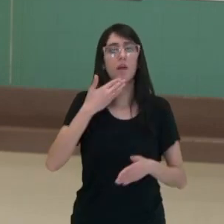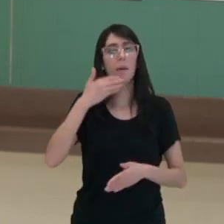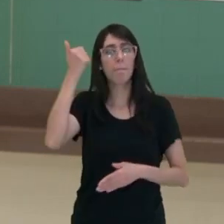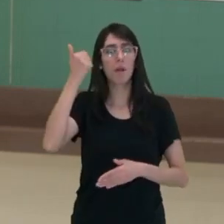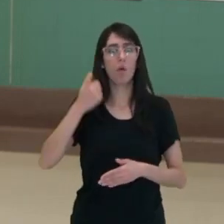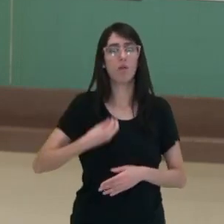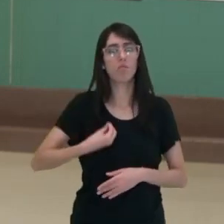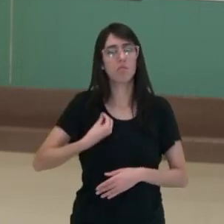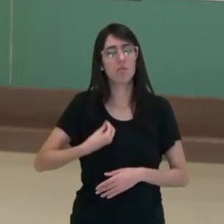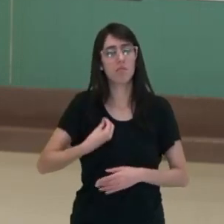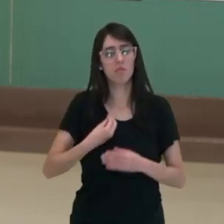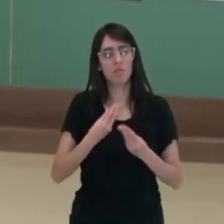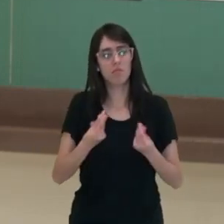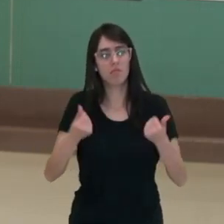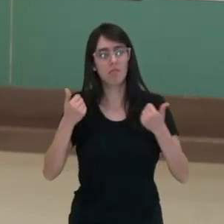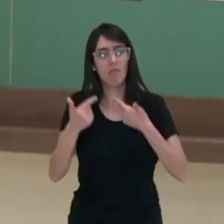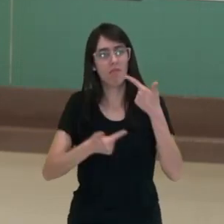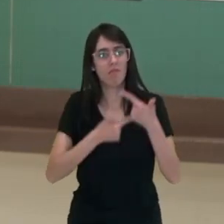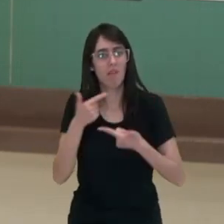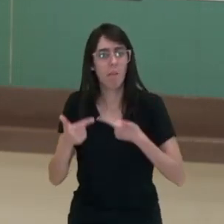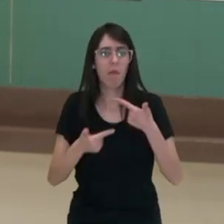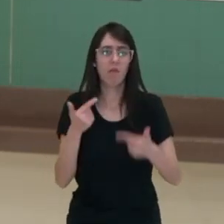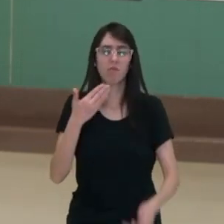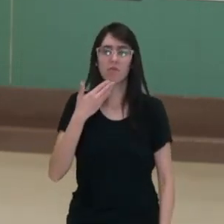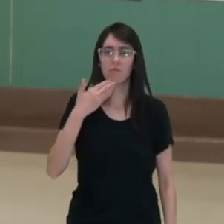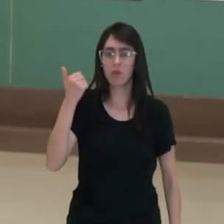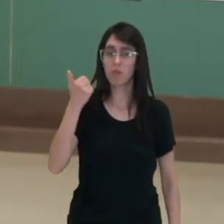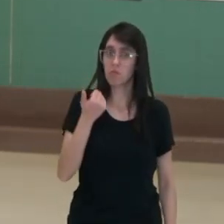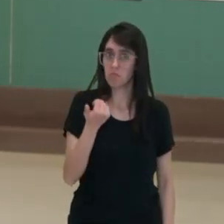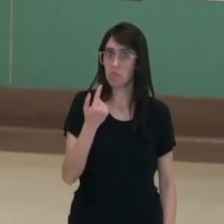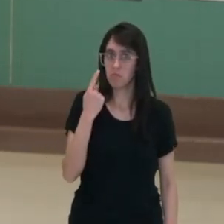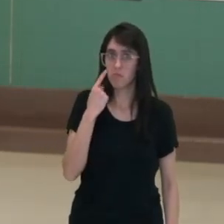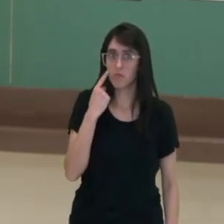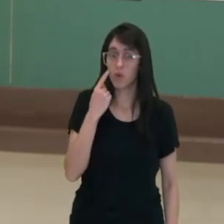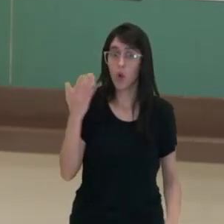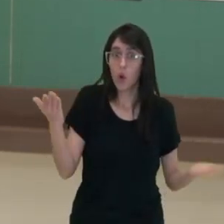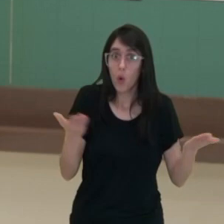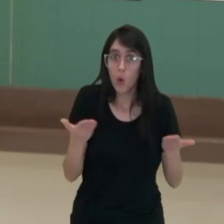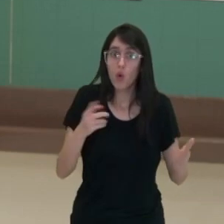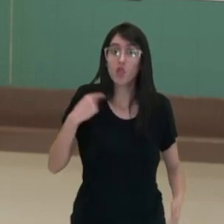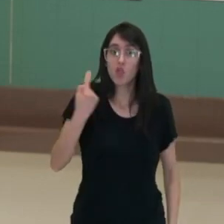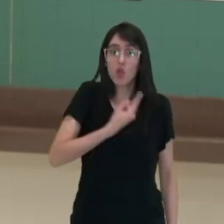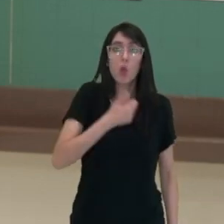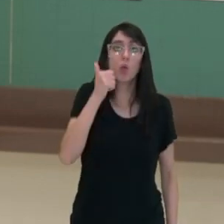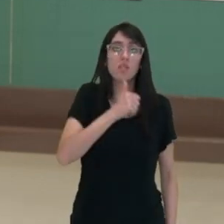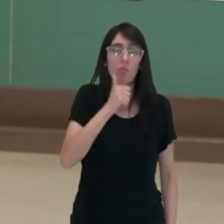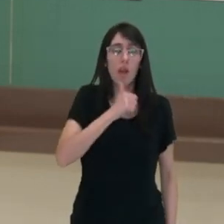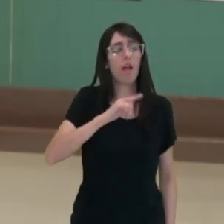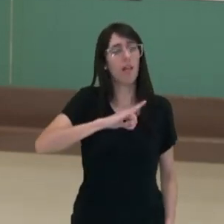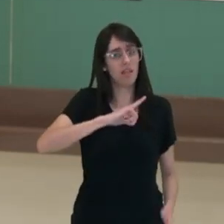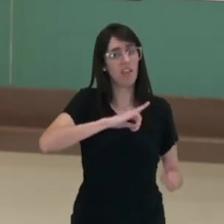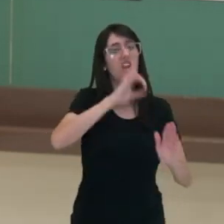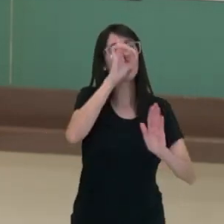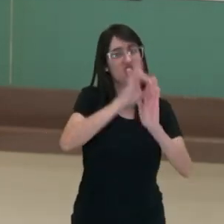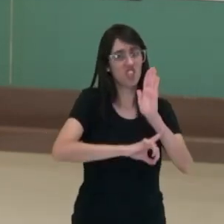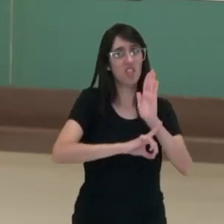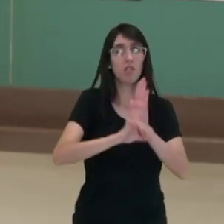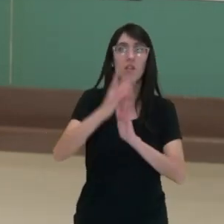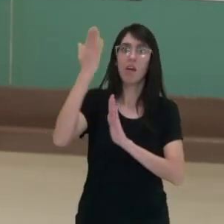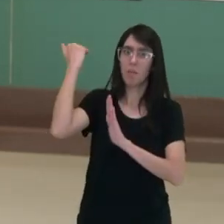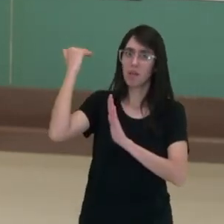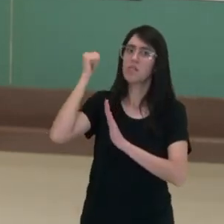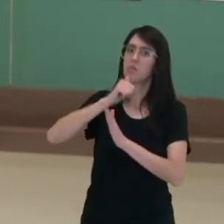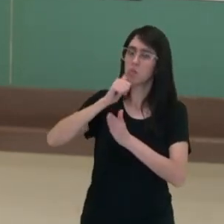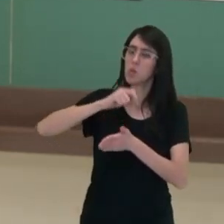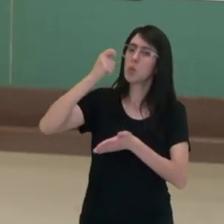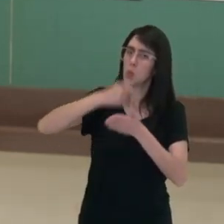trabalho, de sua autonomia. Então veja, nós mulheres hoje desfrutamos de direitos que foram conquistados também a duras